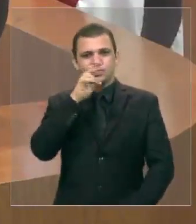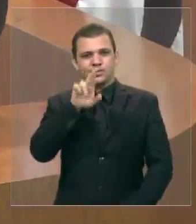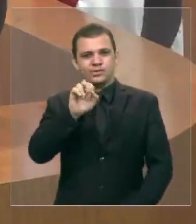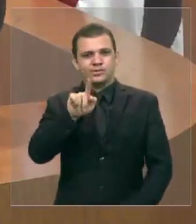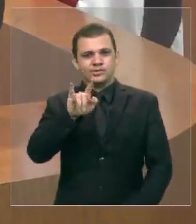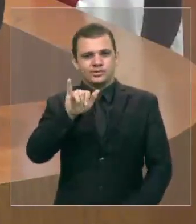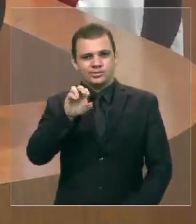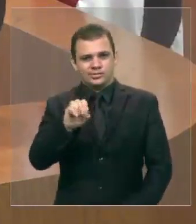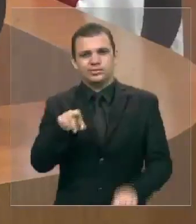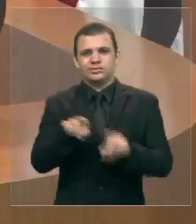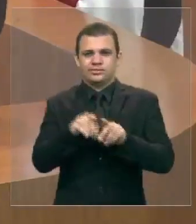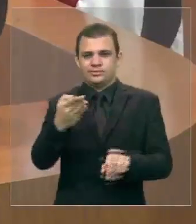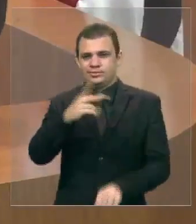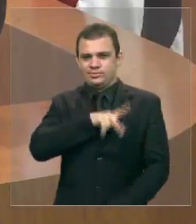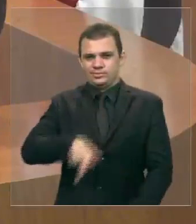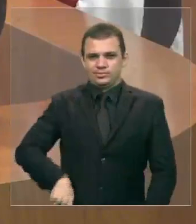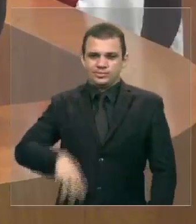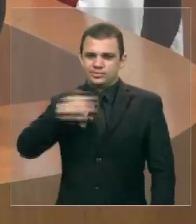Humberto Coutinho,